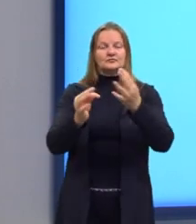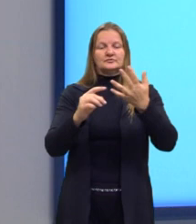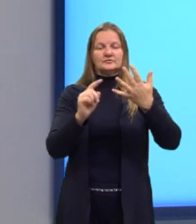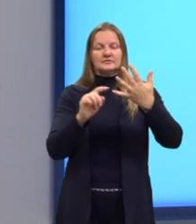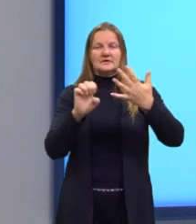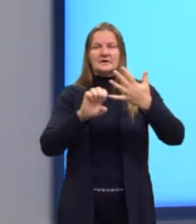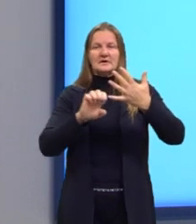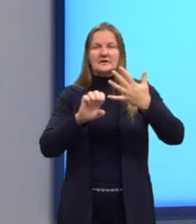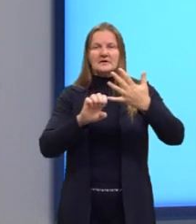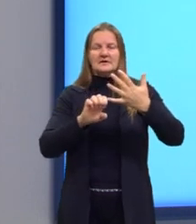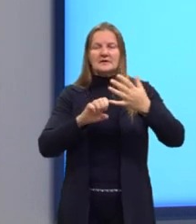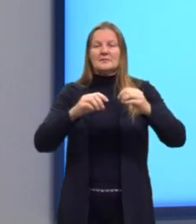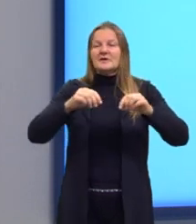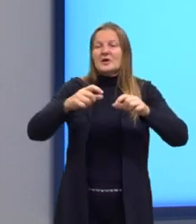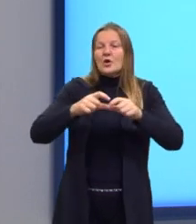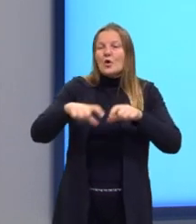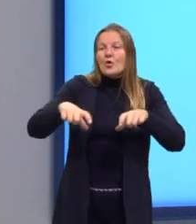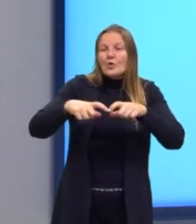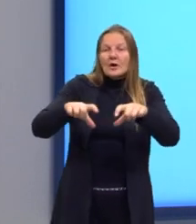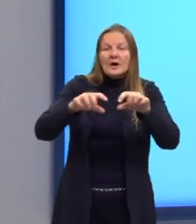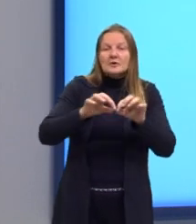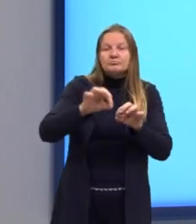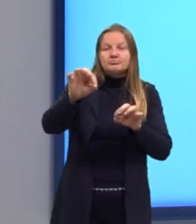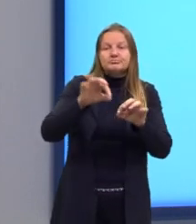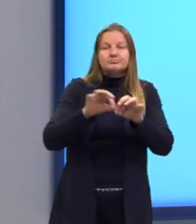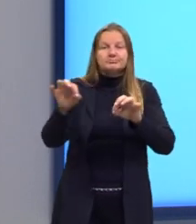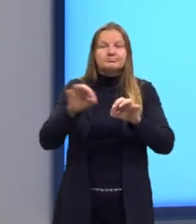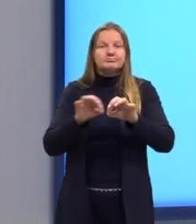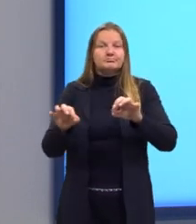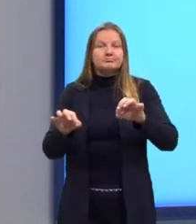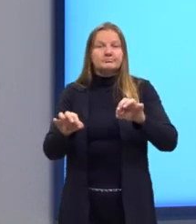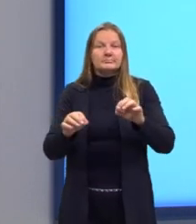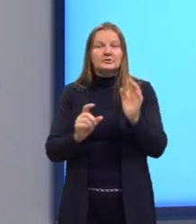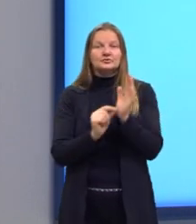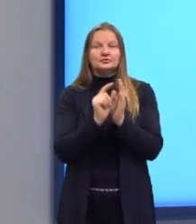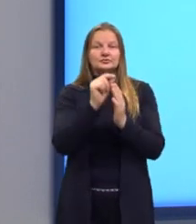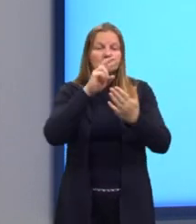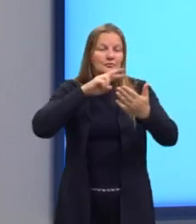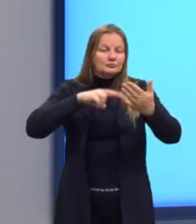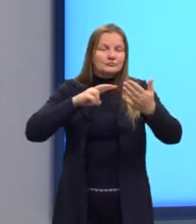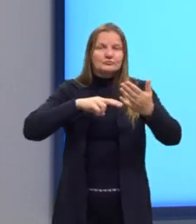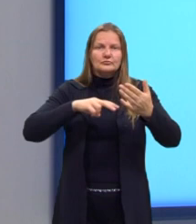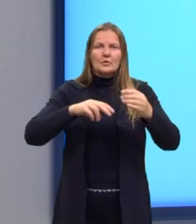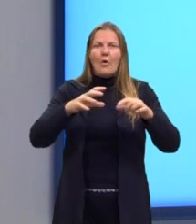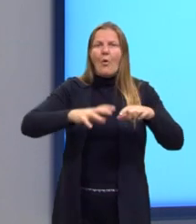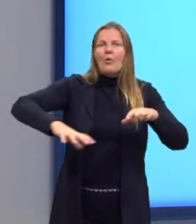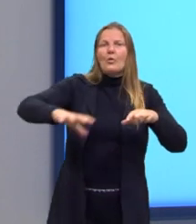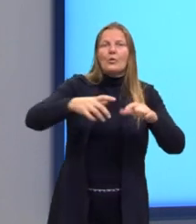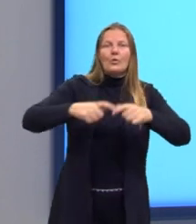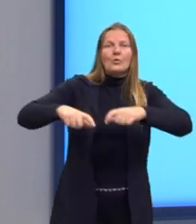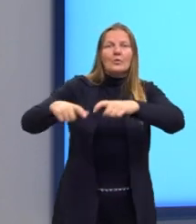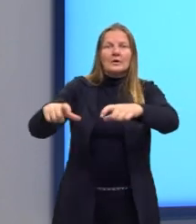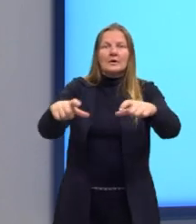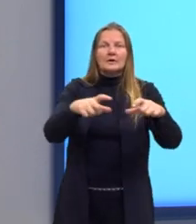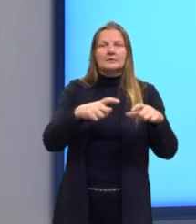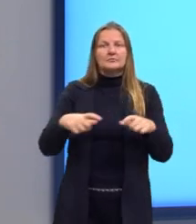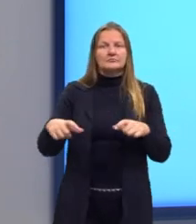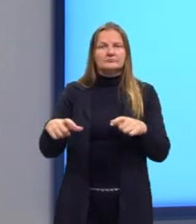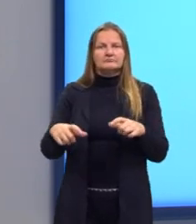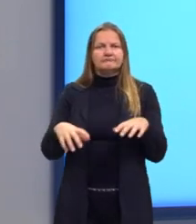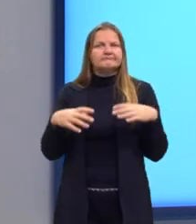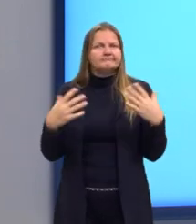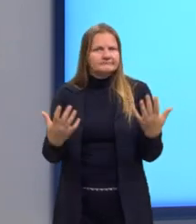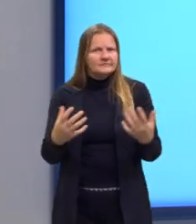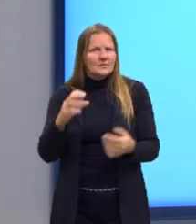alcance territorial da leitura digital. Território. Será que outro dia e agora